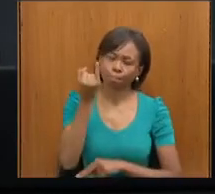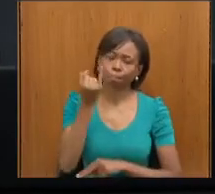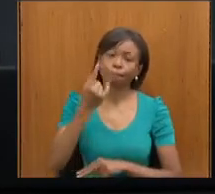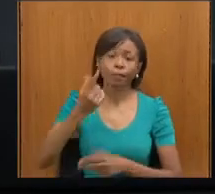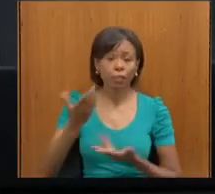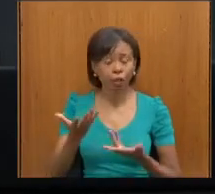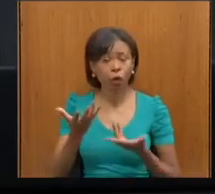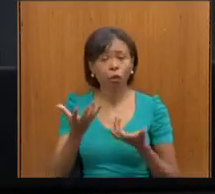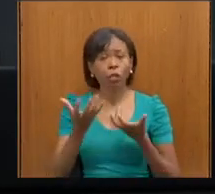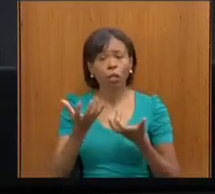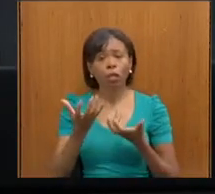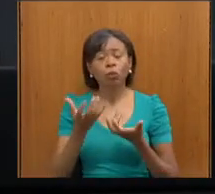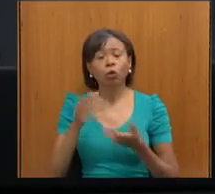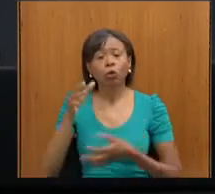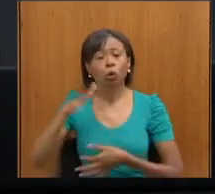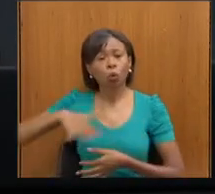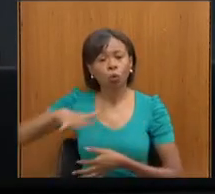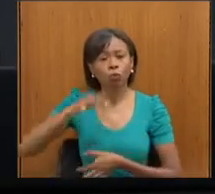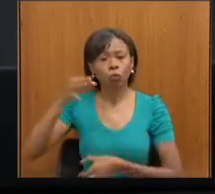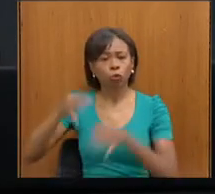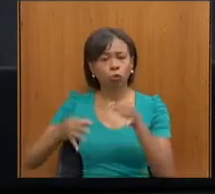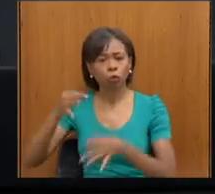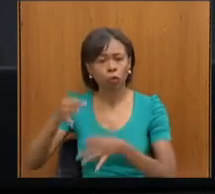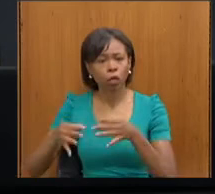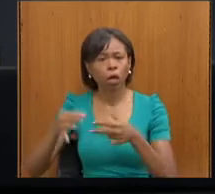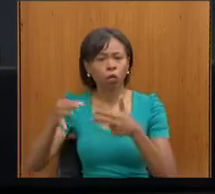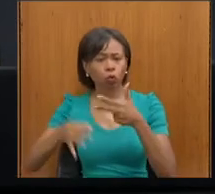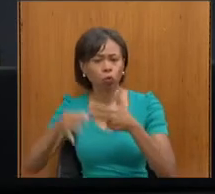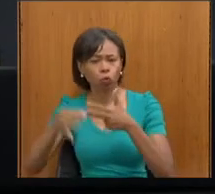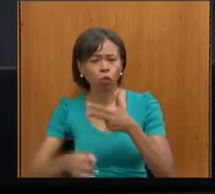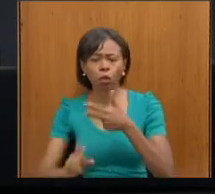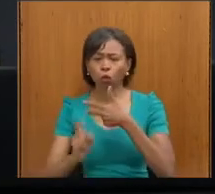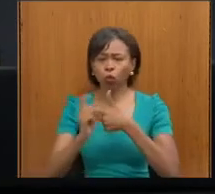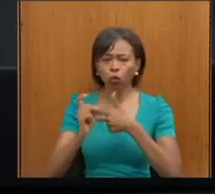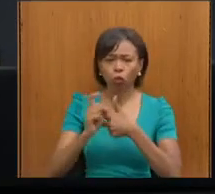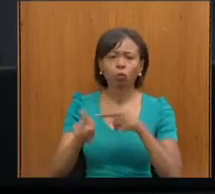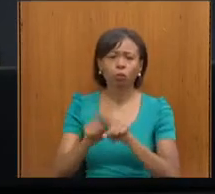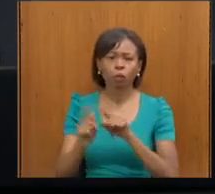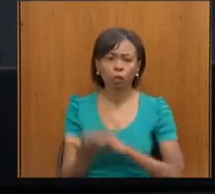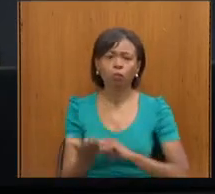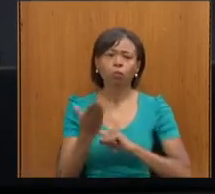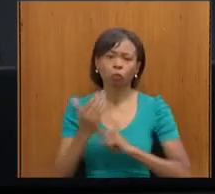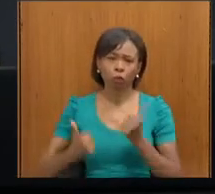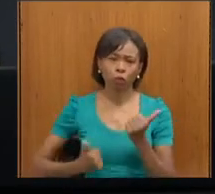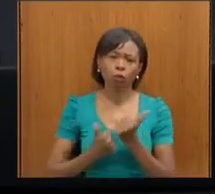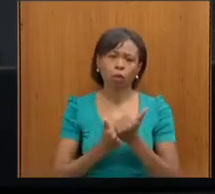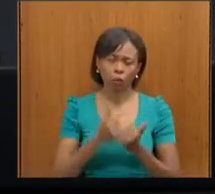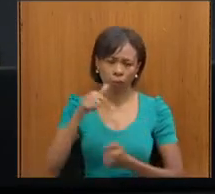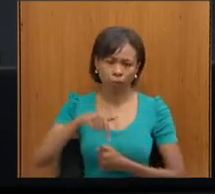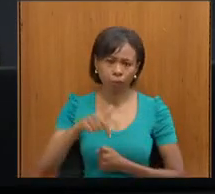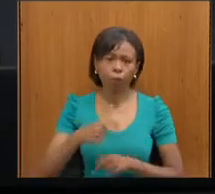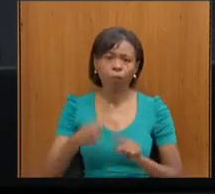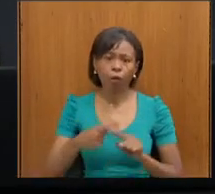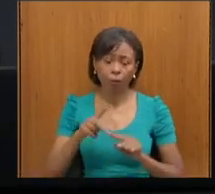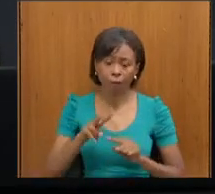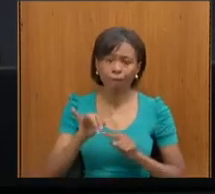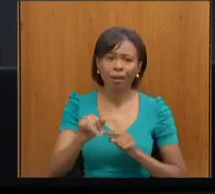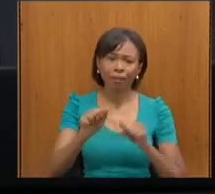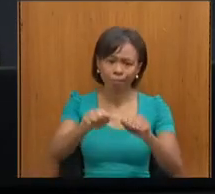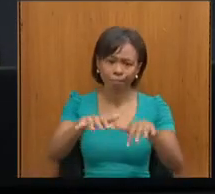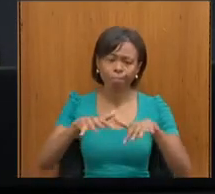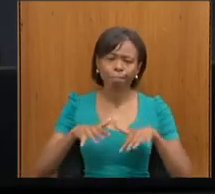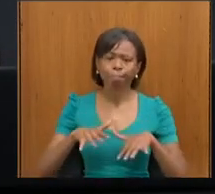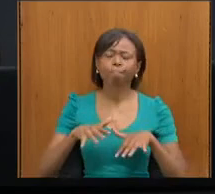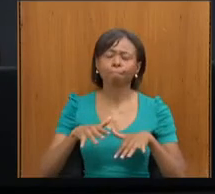Judiciário, contamos aqui com o Poder Executivo para nos auxiliar. Vai ser um grande momento onde